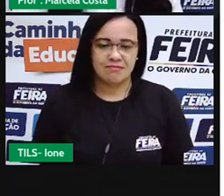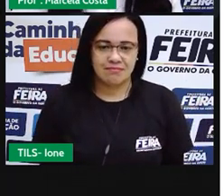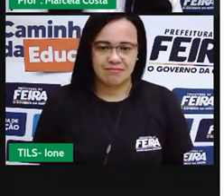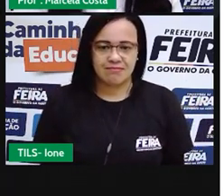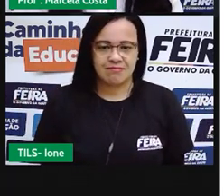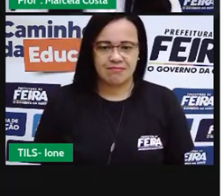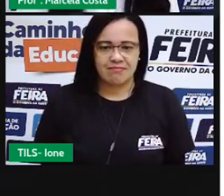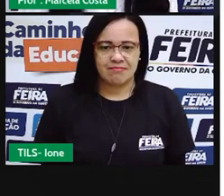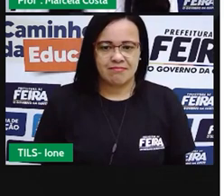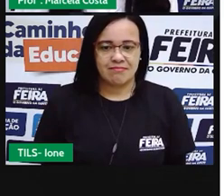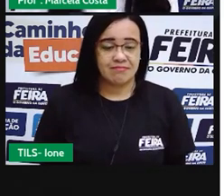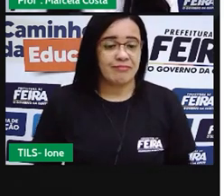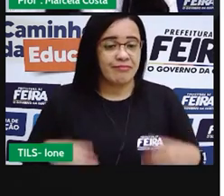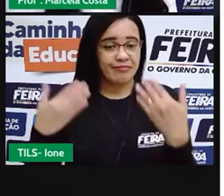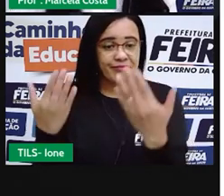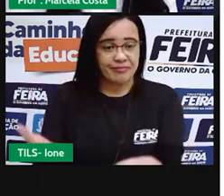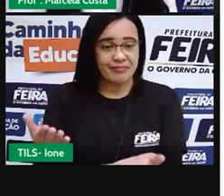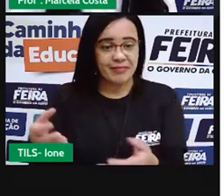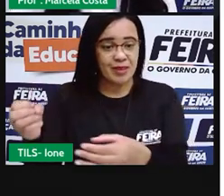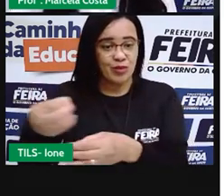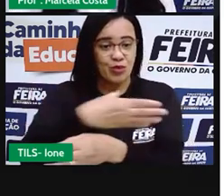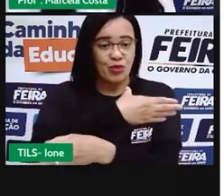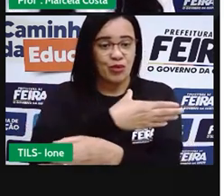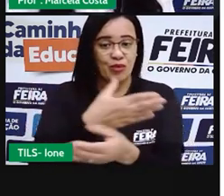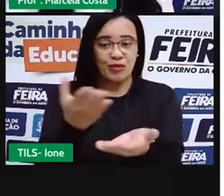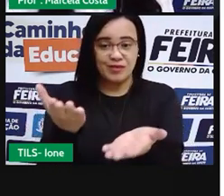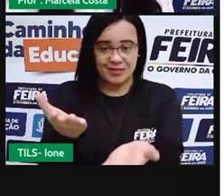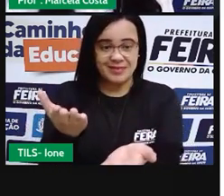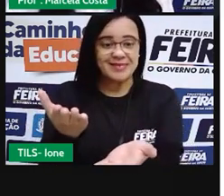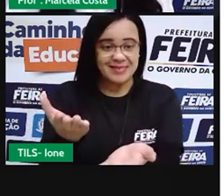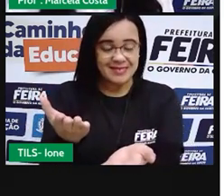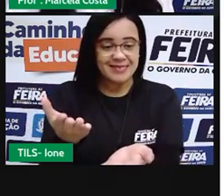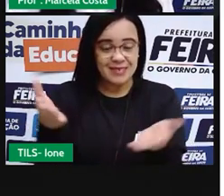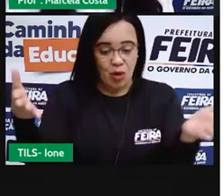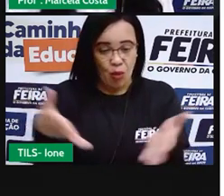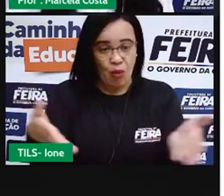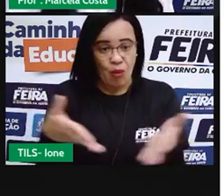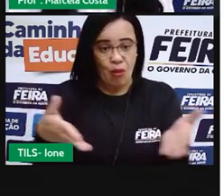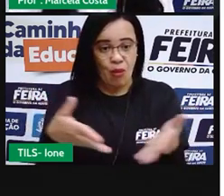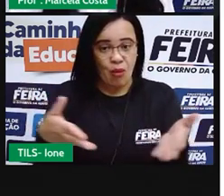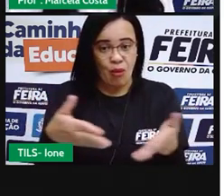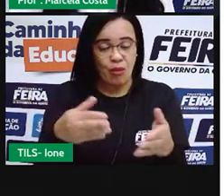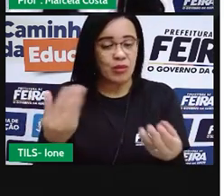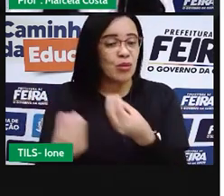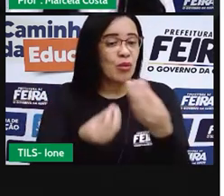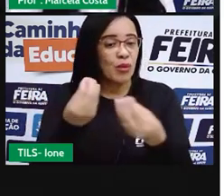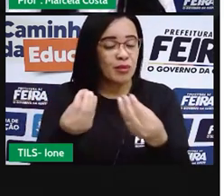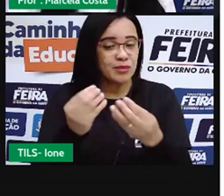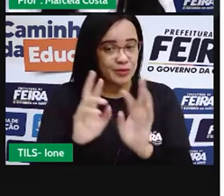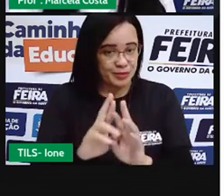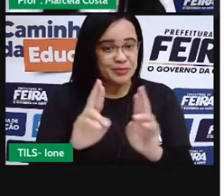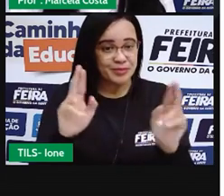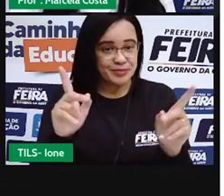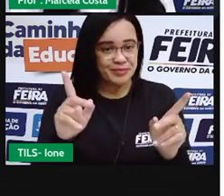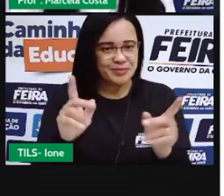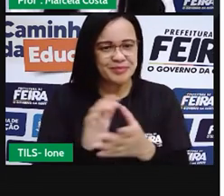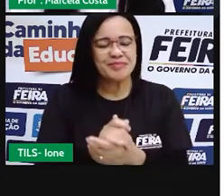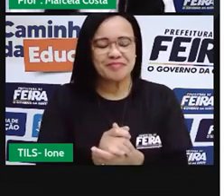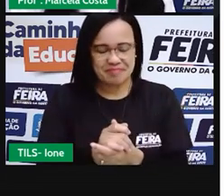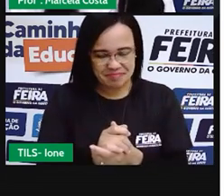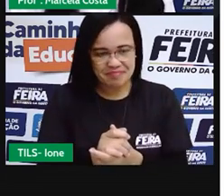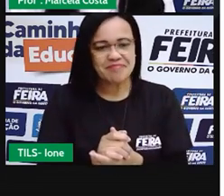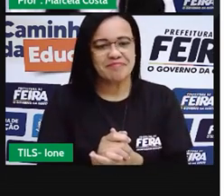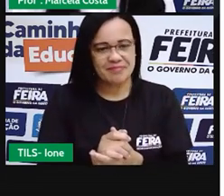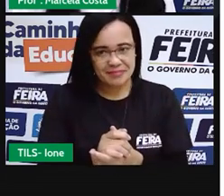Olha agora uma imagem recente da Igreja de Nossa Senhora dos Remédios. É realmente